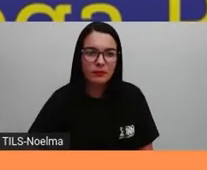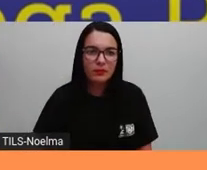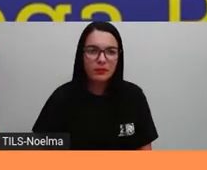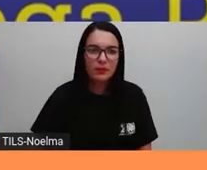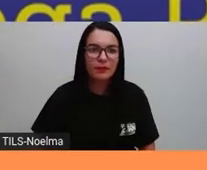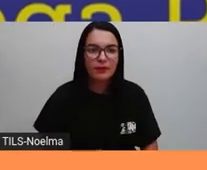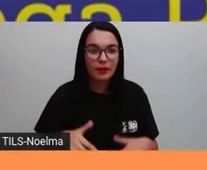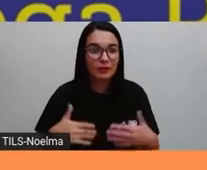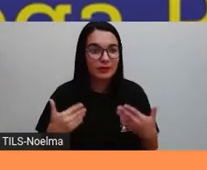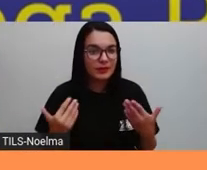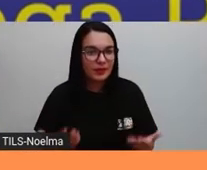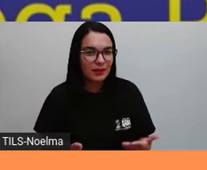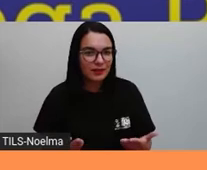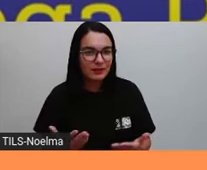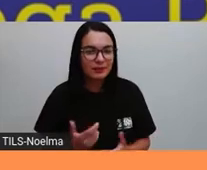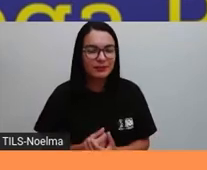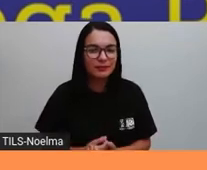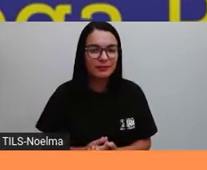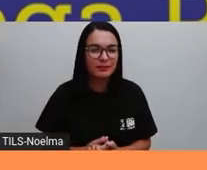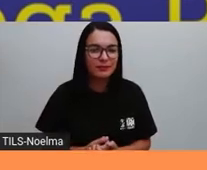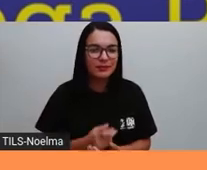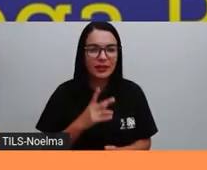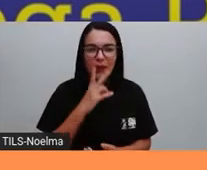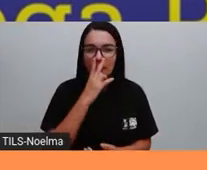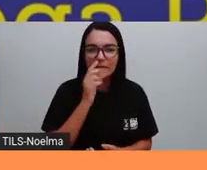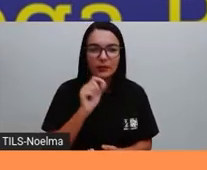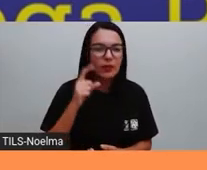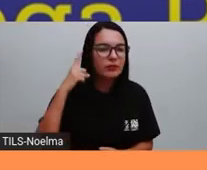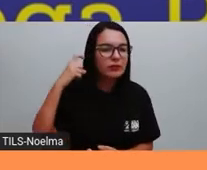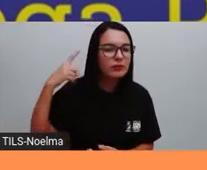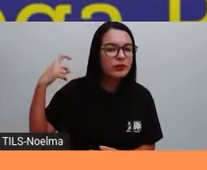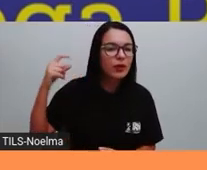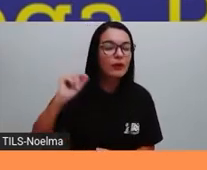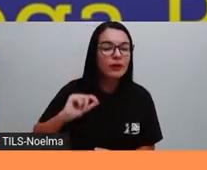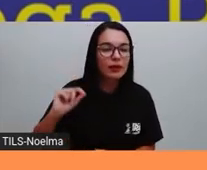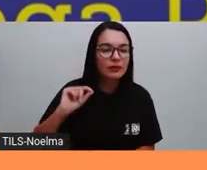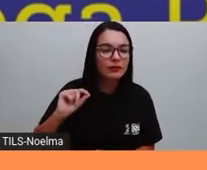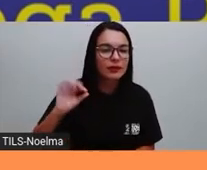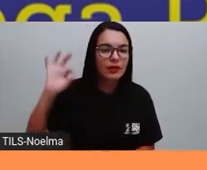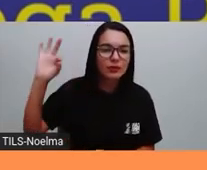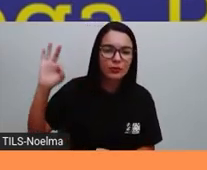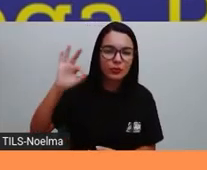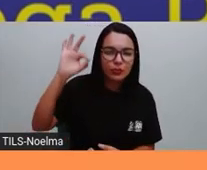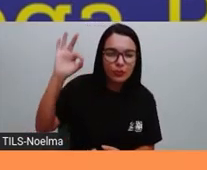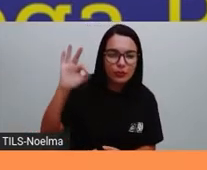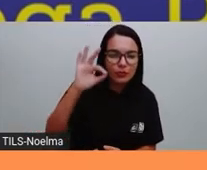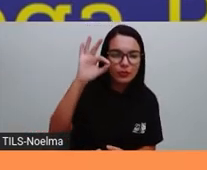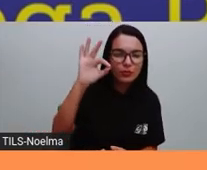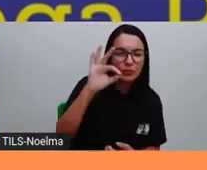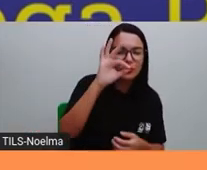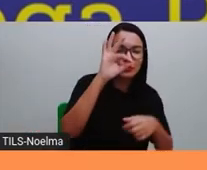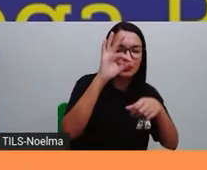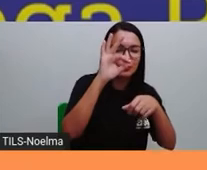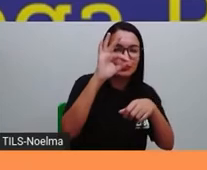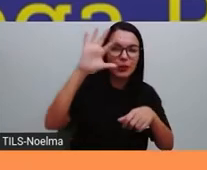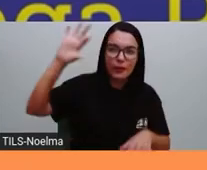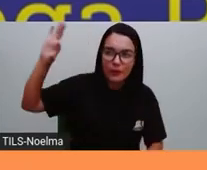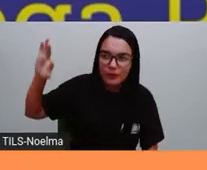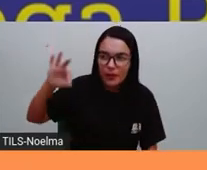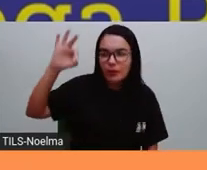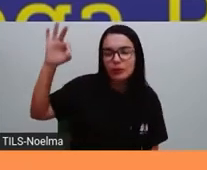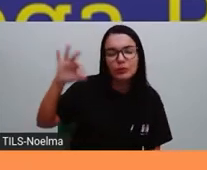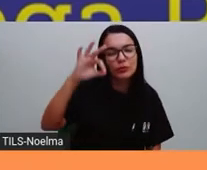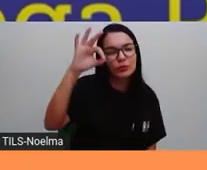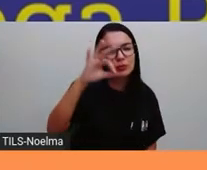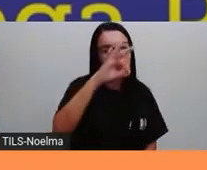E aí, é um som de mosca, né? A gente lembra logo